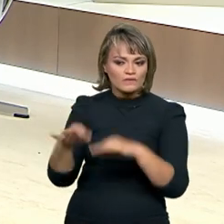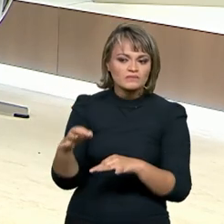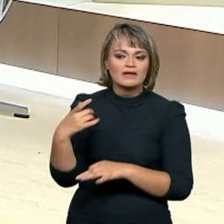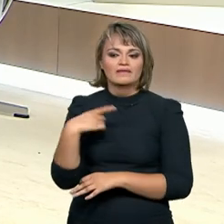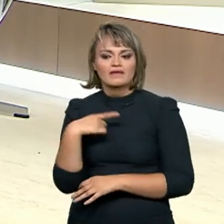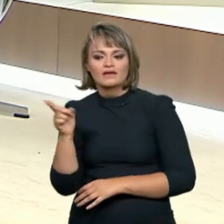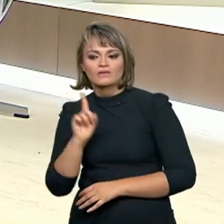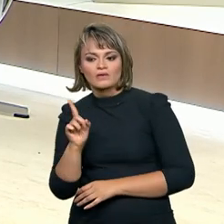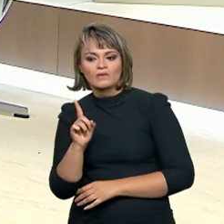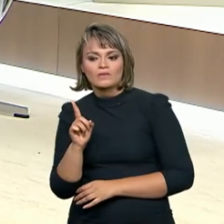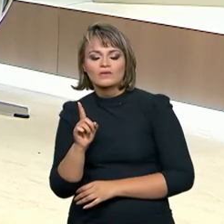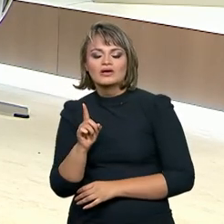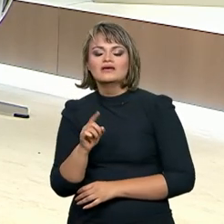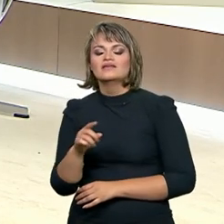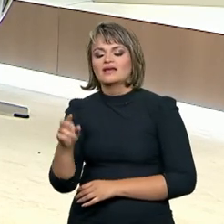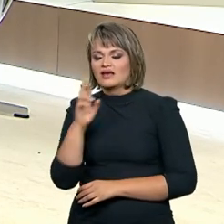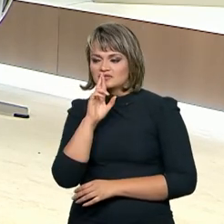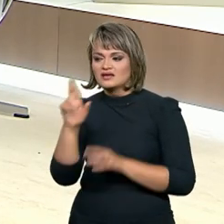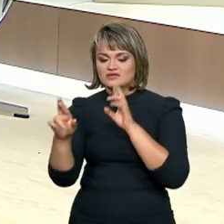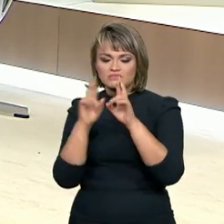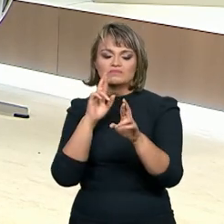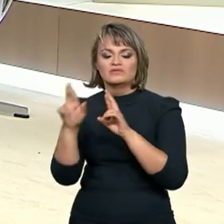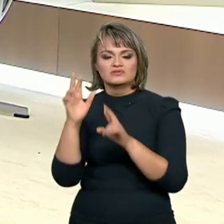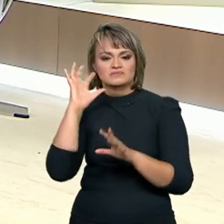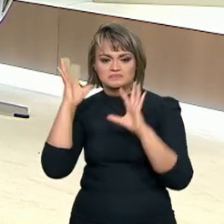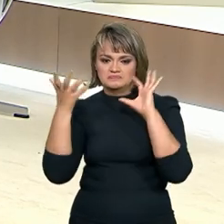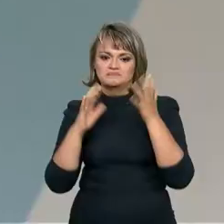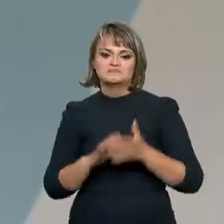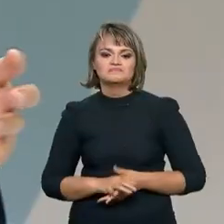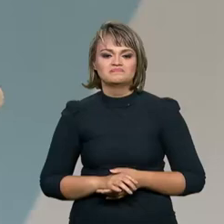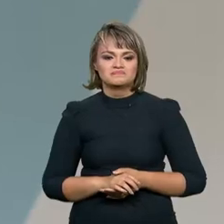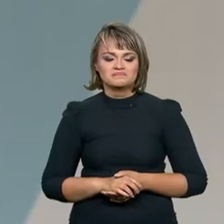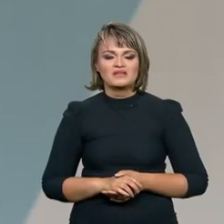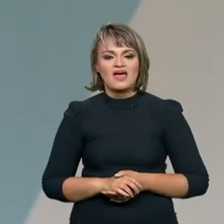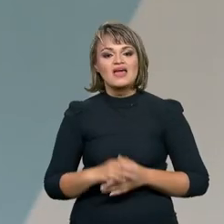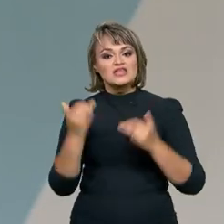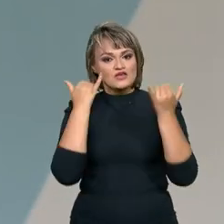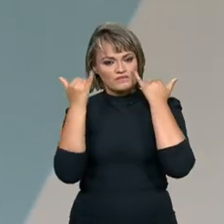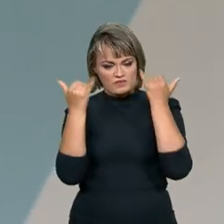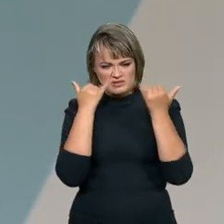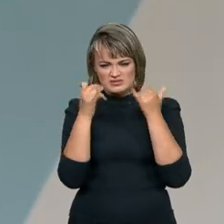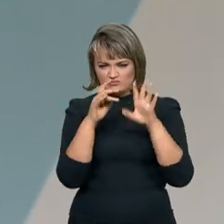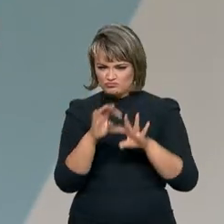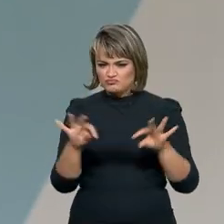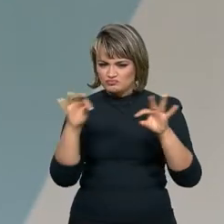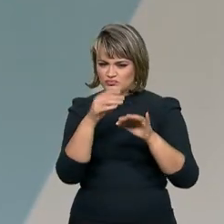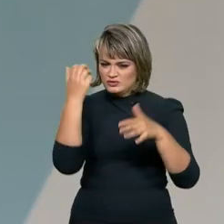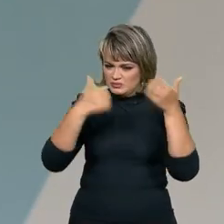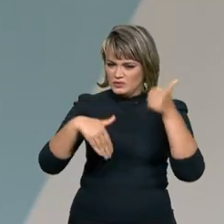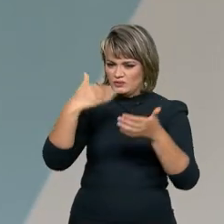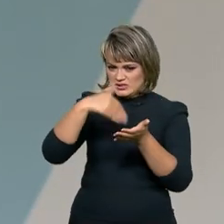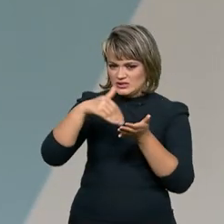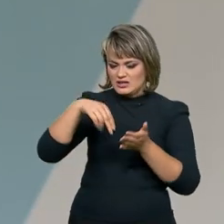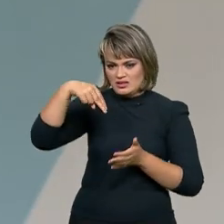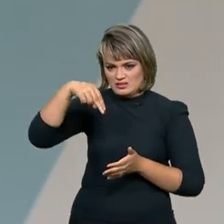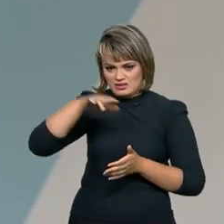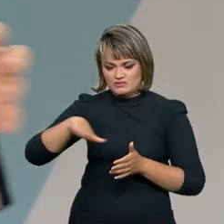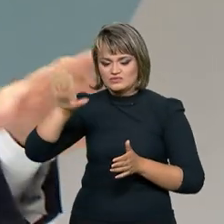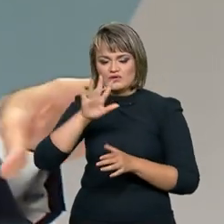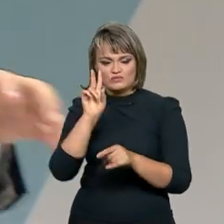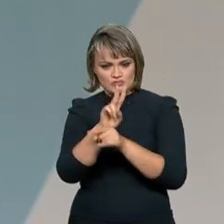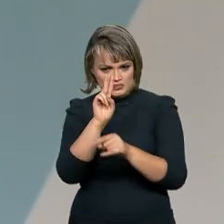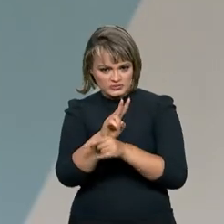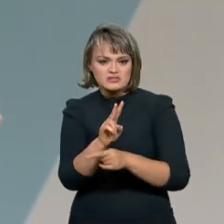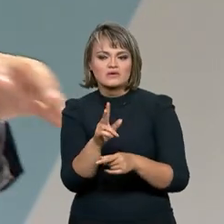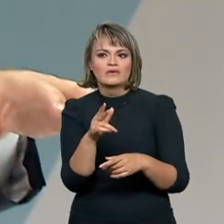trazerem as respostas e soluções para o caso. Todas as informações relativas à Secretaria Nacional de Proteção Global,